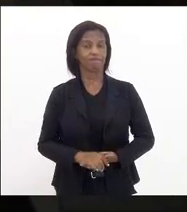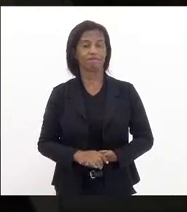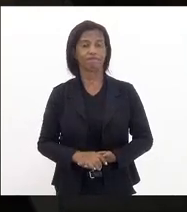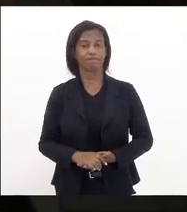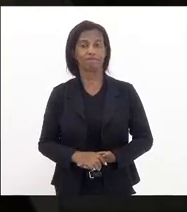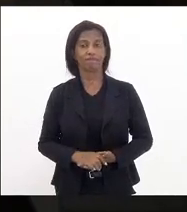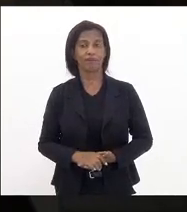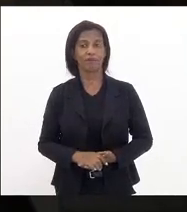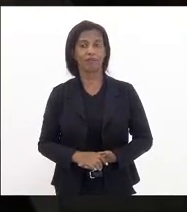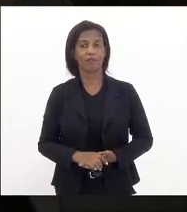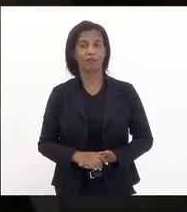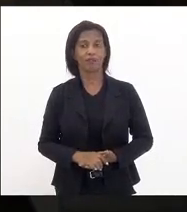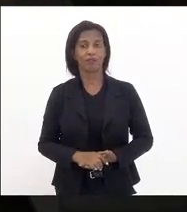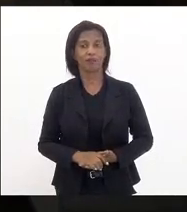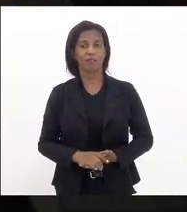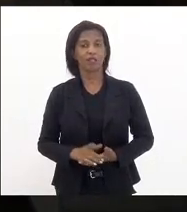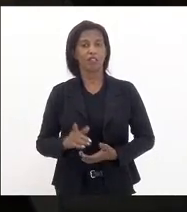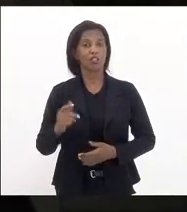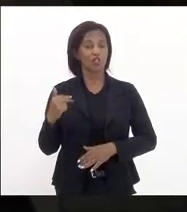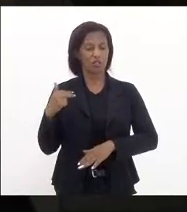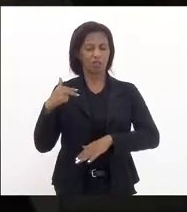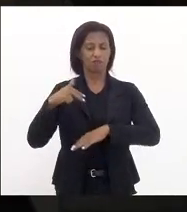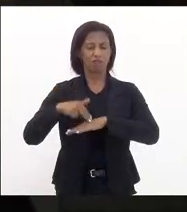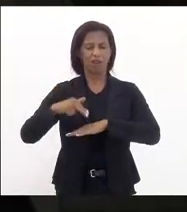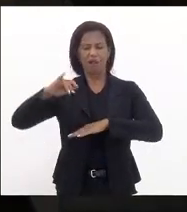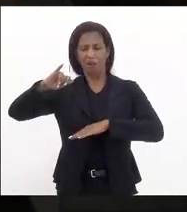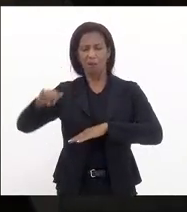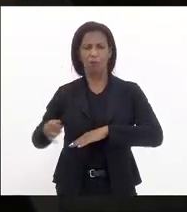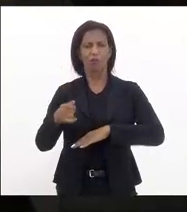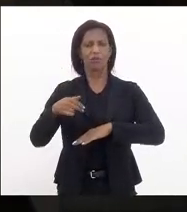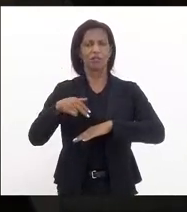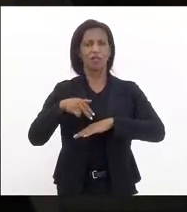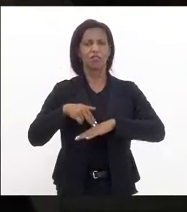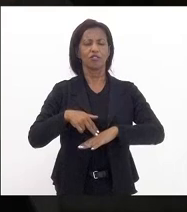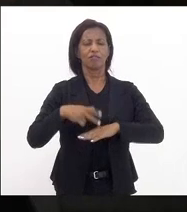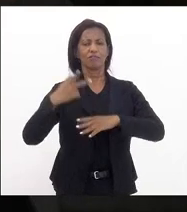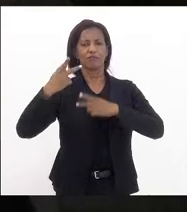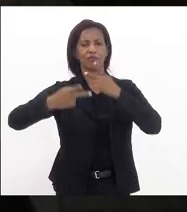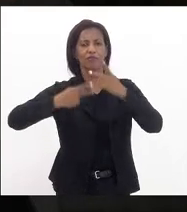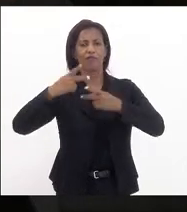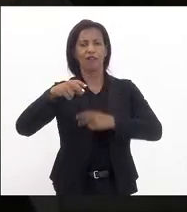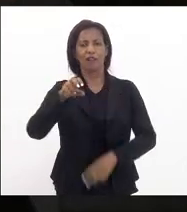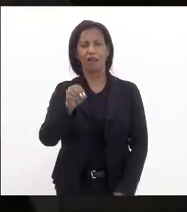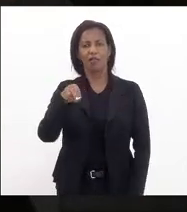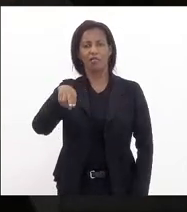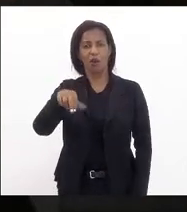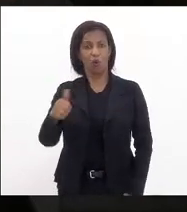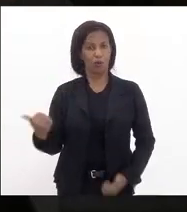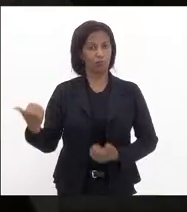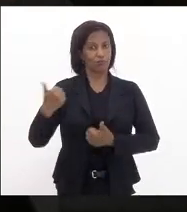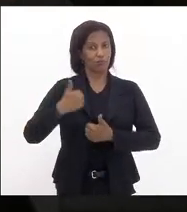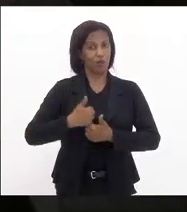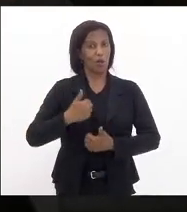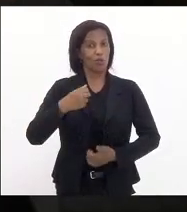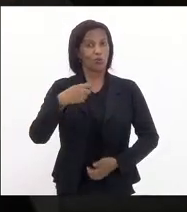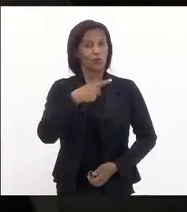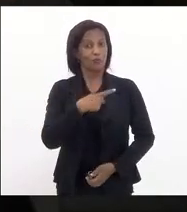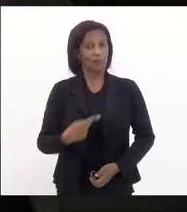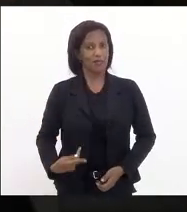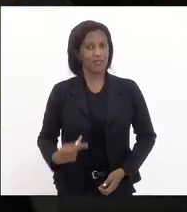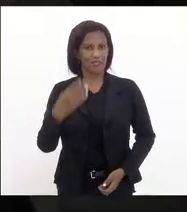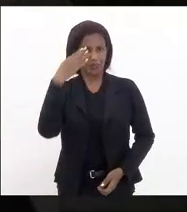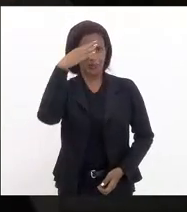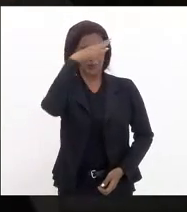de fazer o pronunciamento de abertura da Assembleia Geral da ONU através do Presidente da República bom